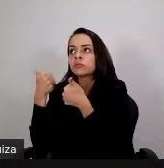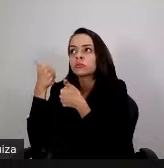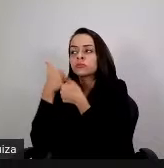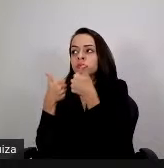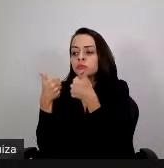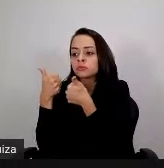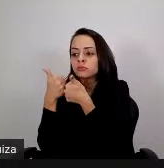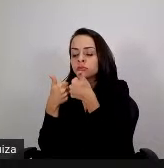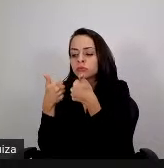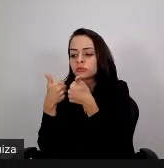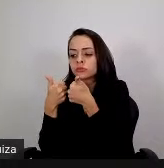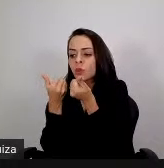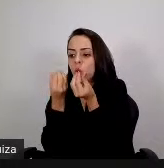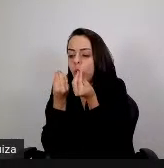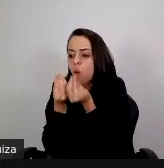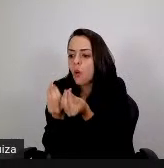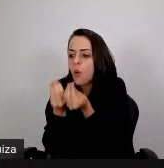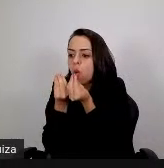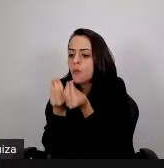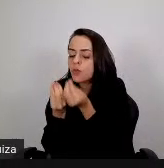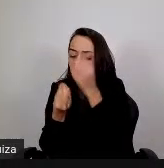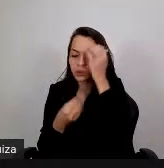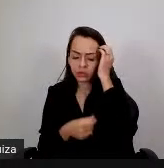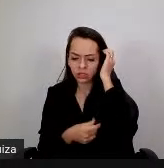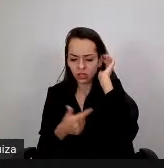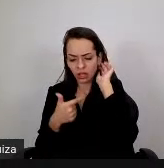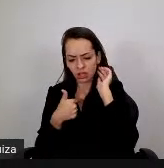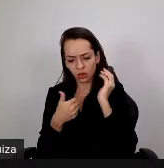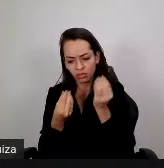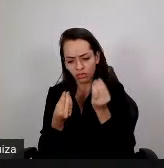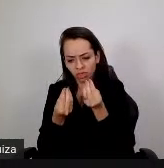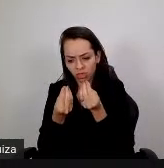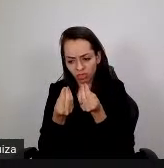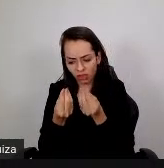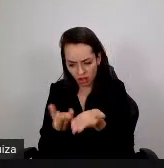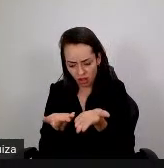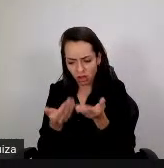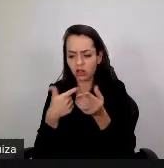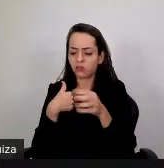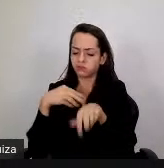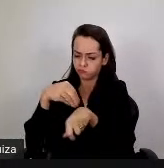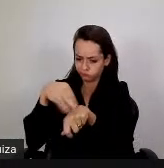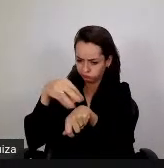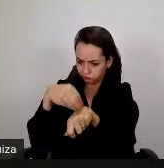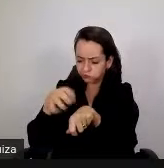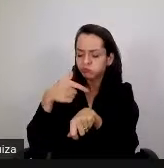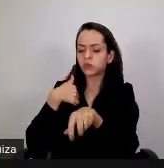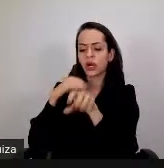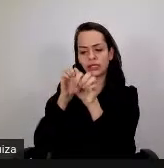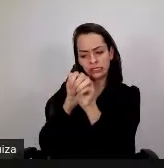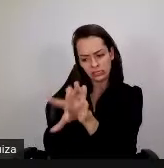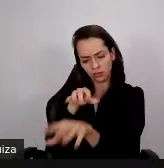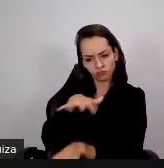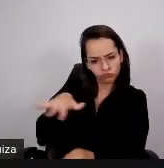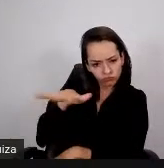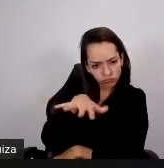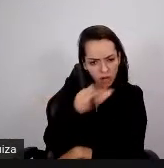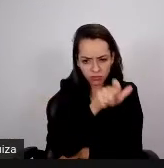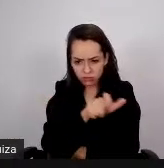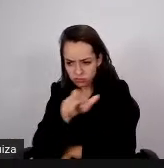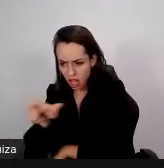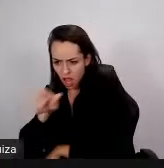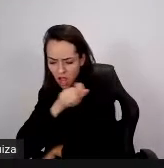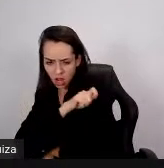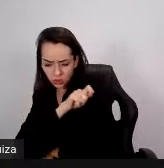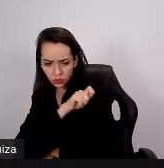pensava constantemente como que eu posso mudar a maneira de ensinar, fazendo com que os meus alunos aprendam mais, e como que eu posso